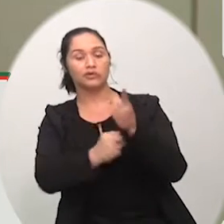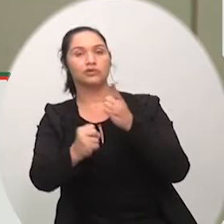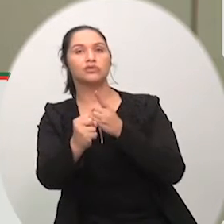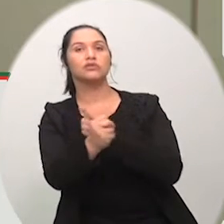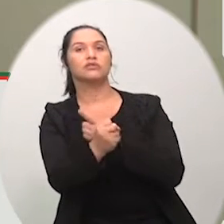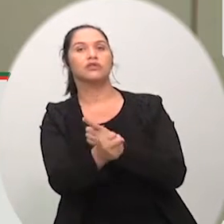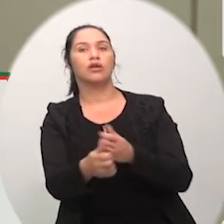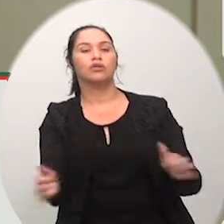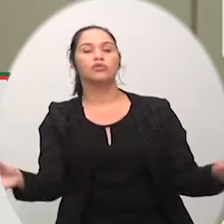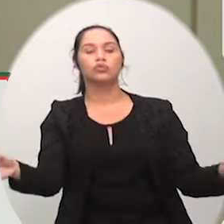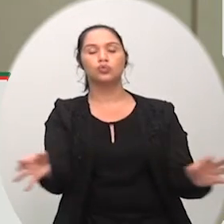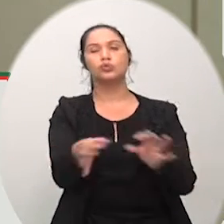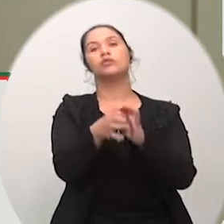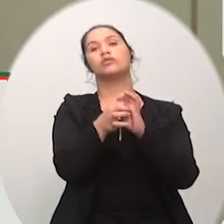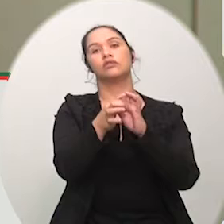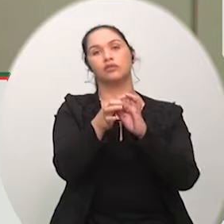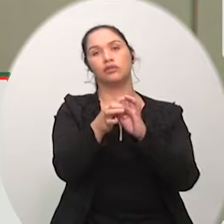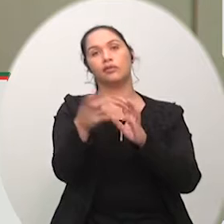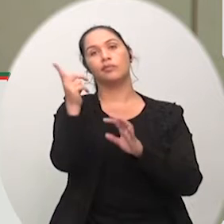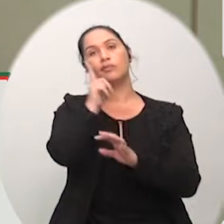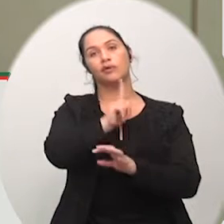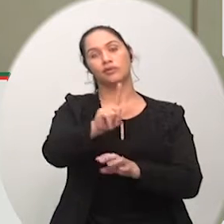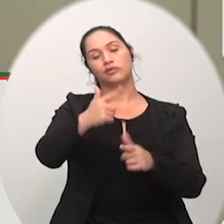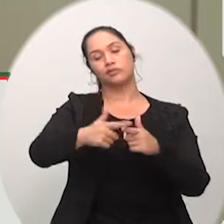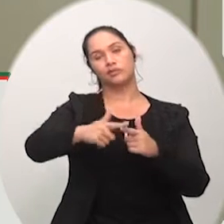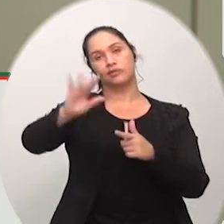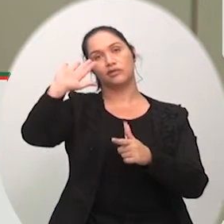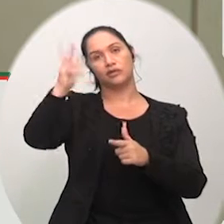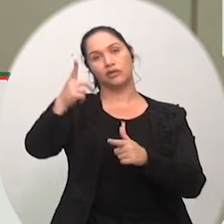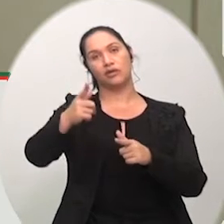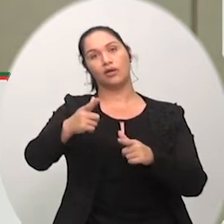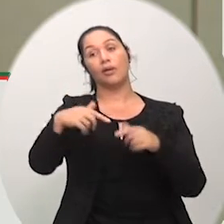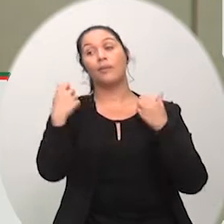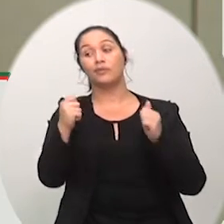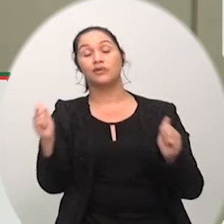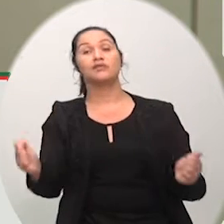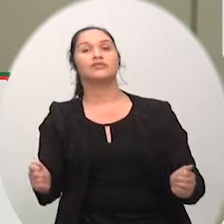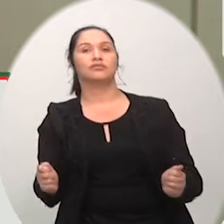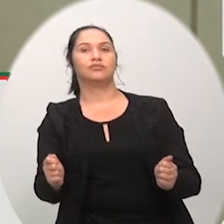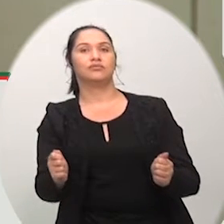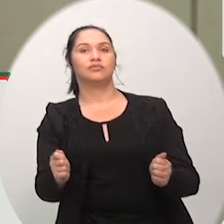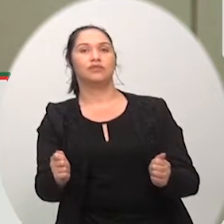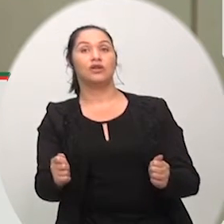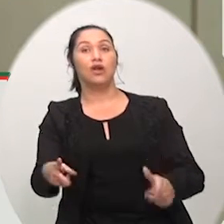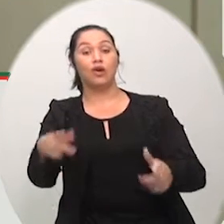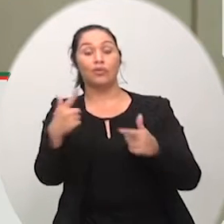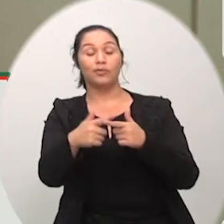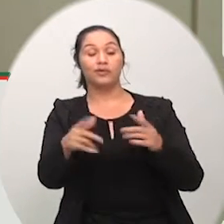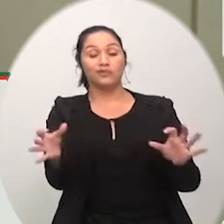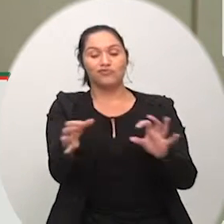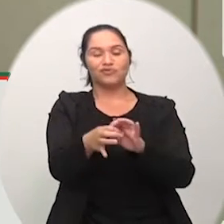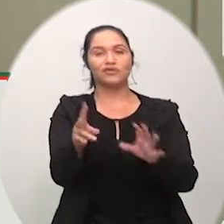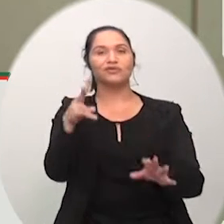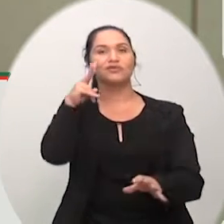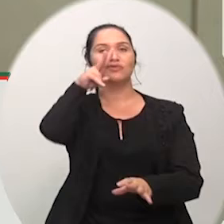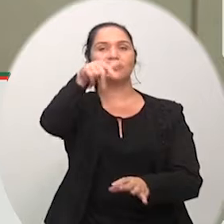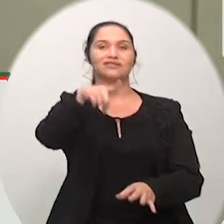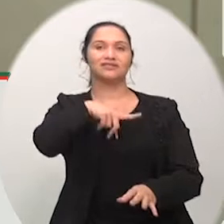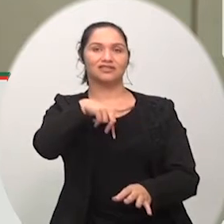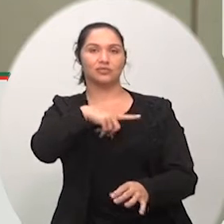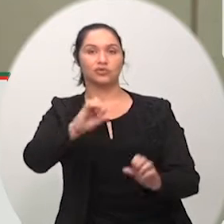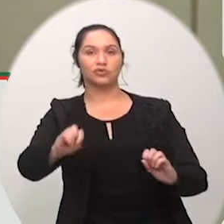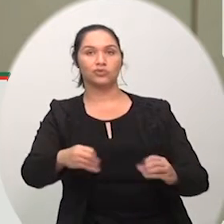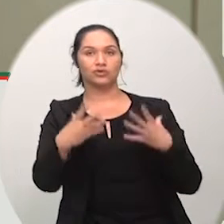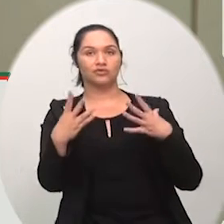se unir não vai dar em nada mas se unir nós vamos ter força suficiente para